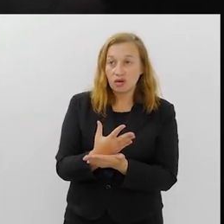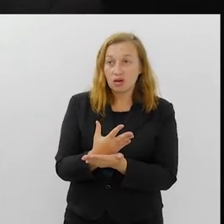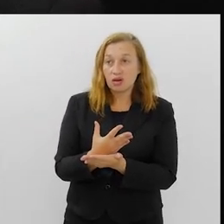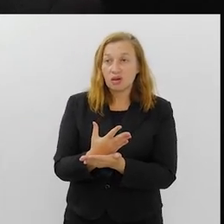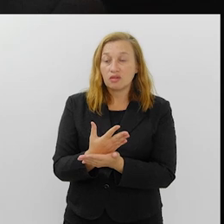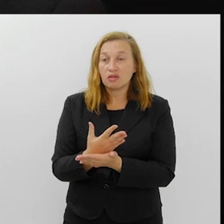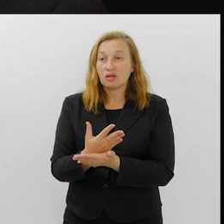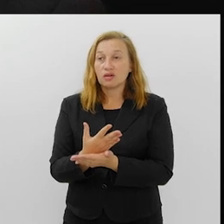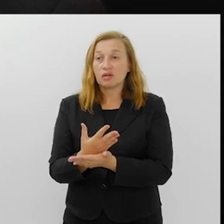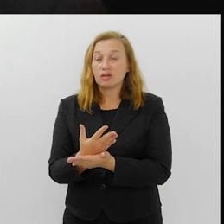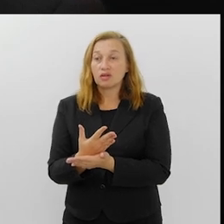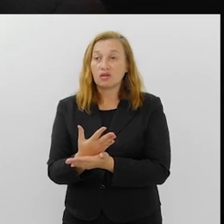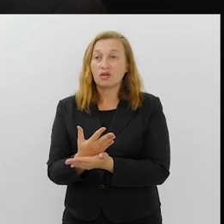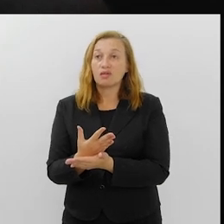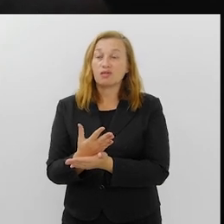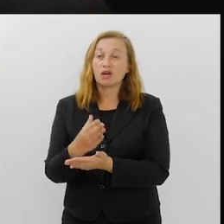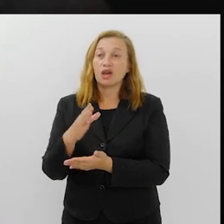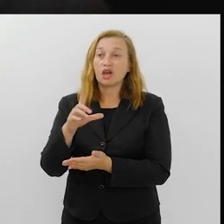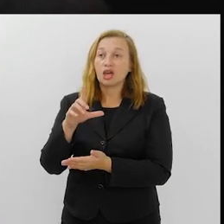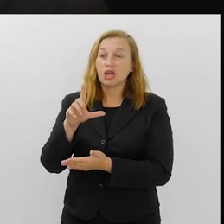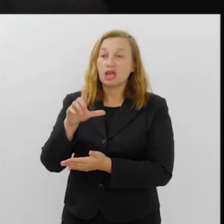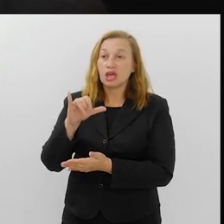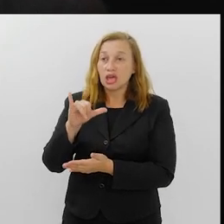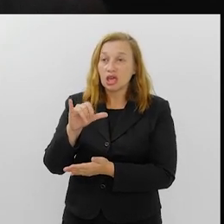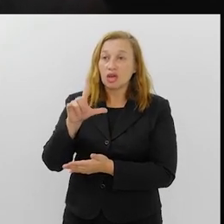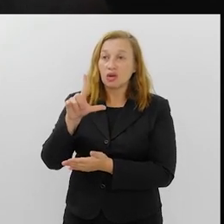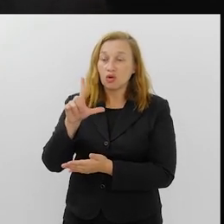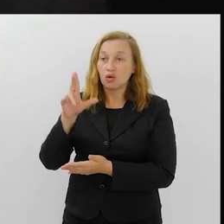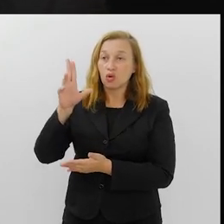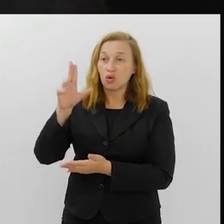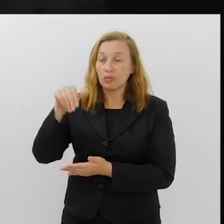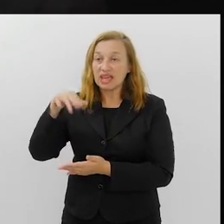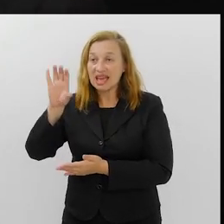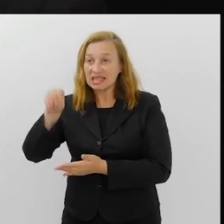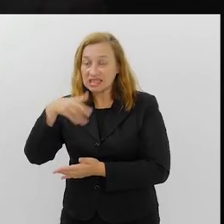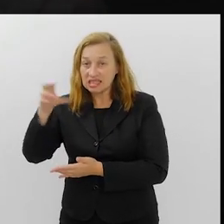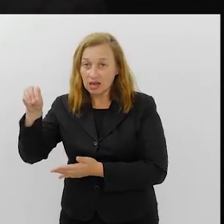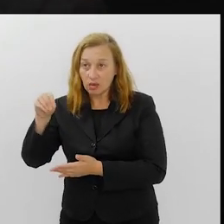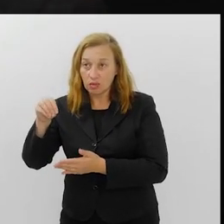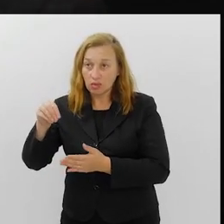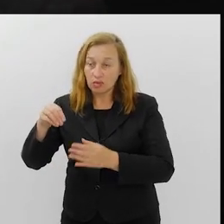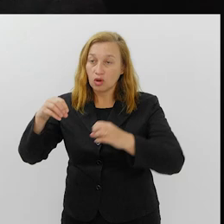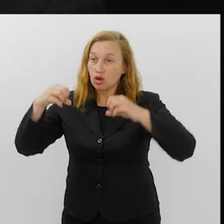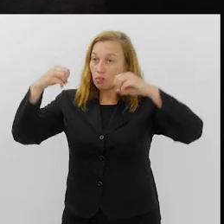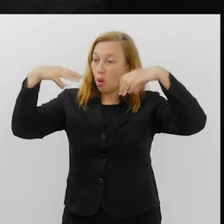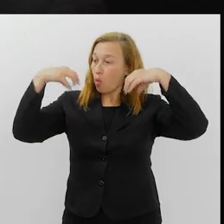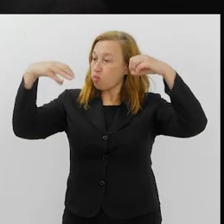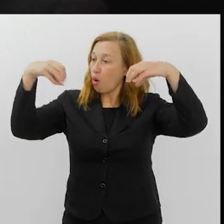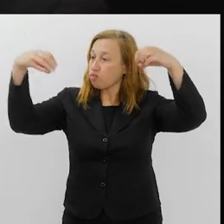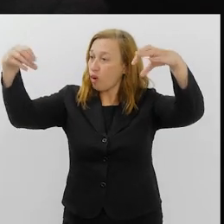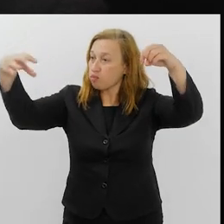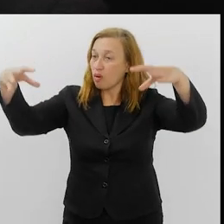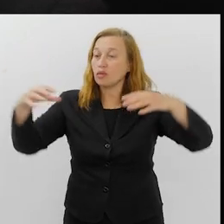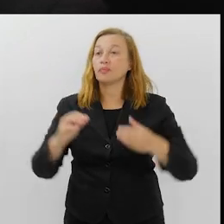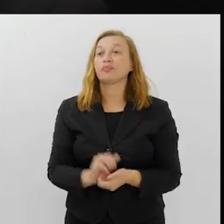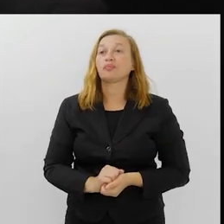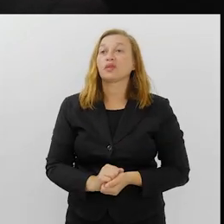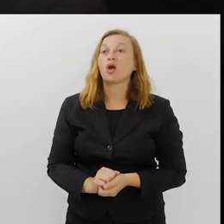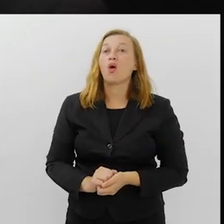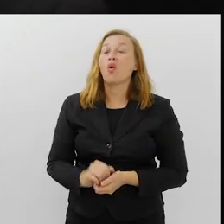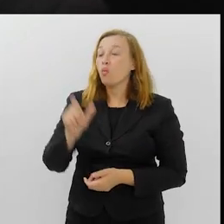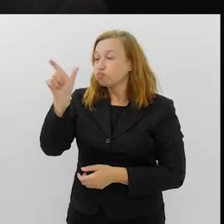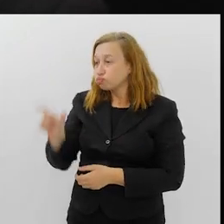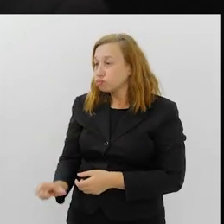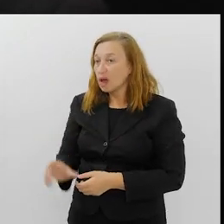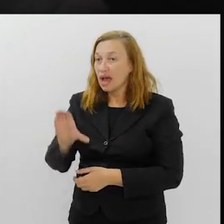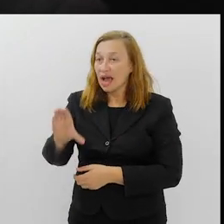que já veio para ficar, que é a iluminação na avenida. Então, em qualquer lugar do mundo, um personagem desse, carnavalesco,